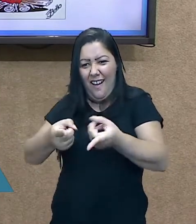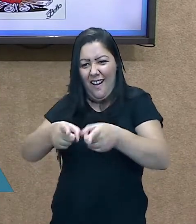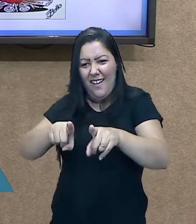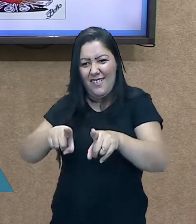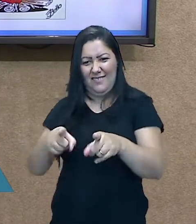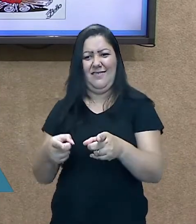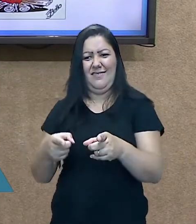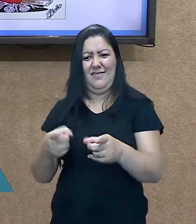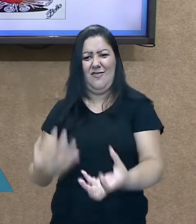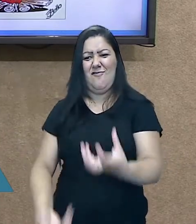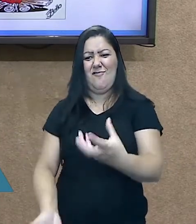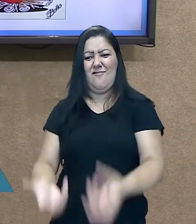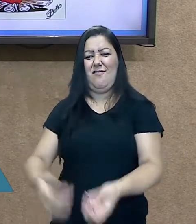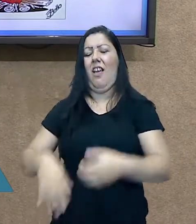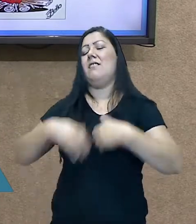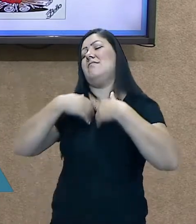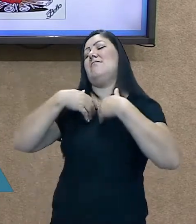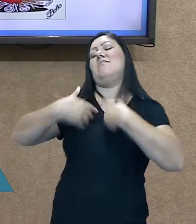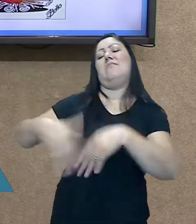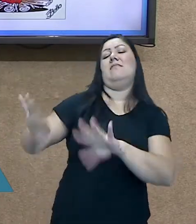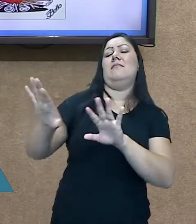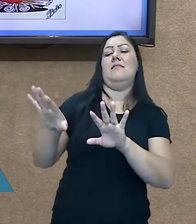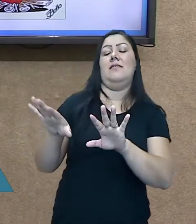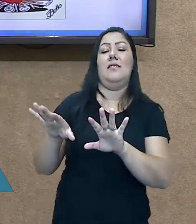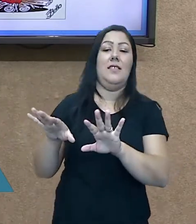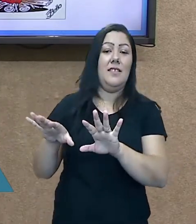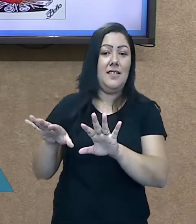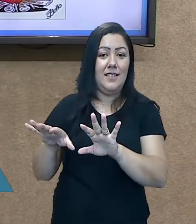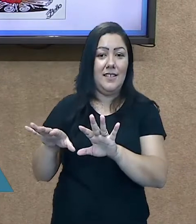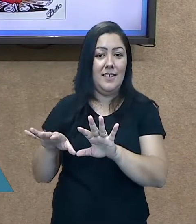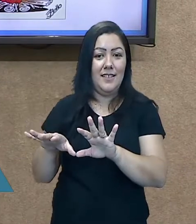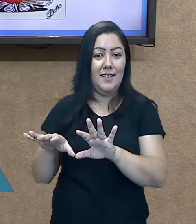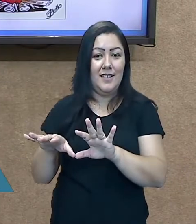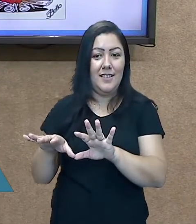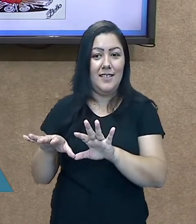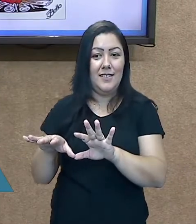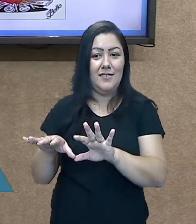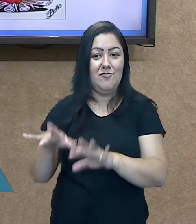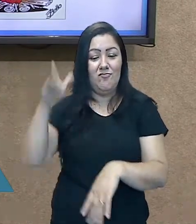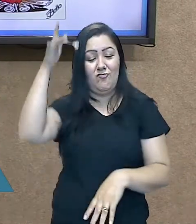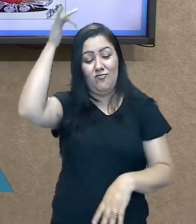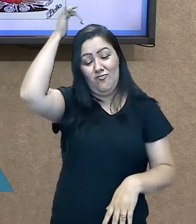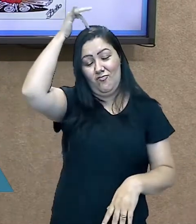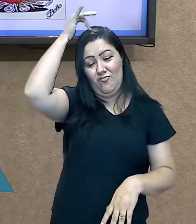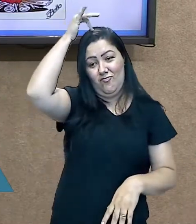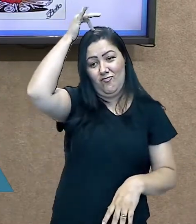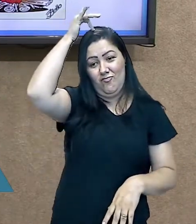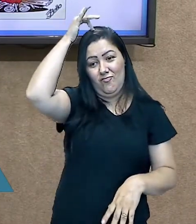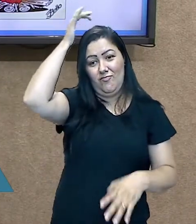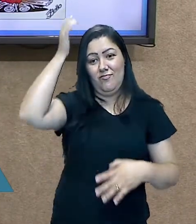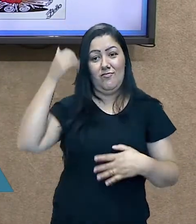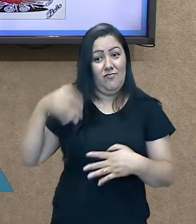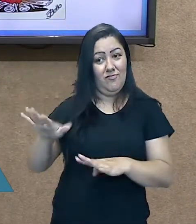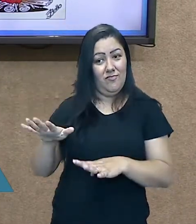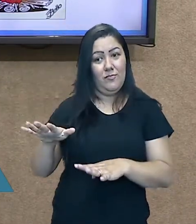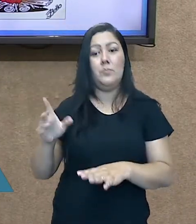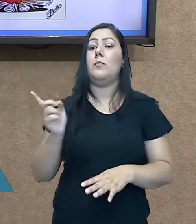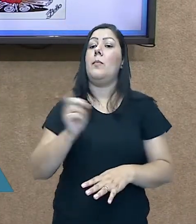estudar para que possamos construir algo melhor?